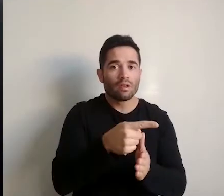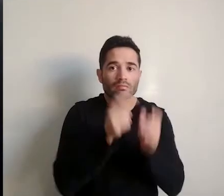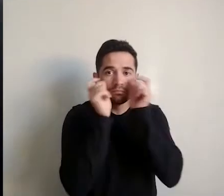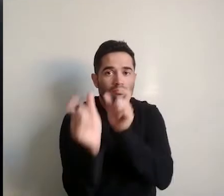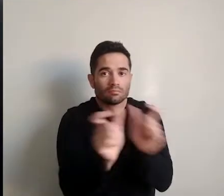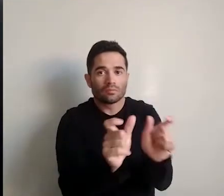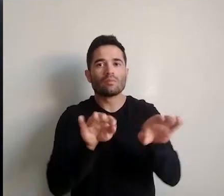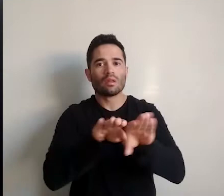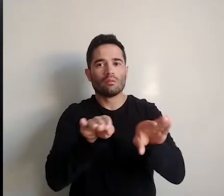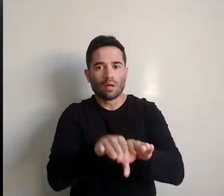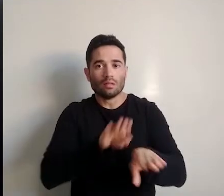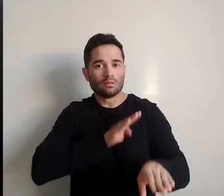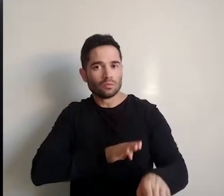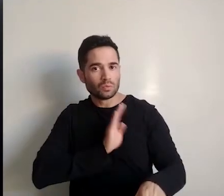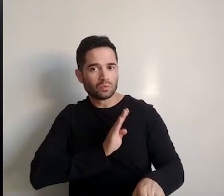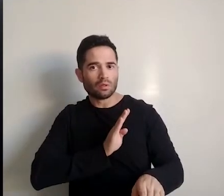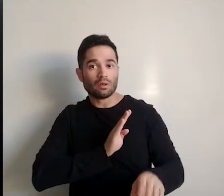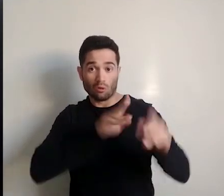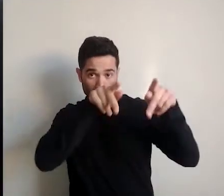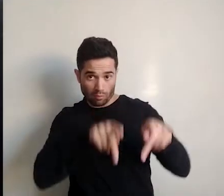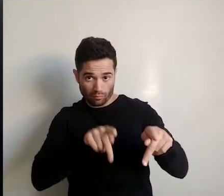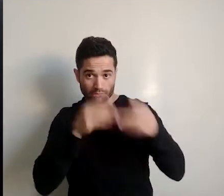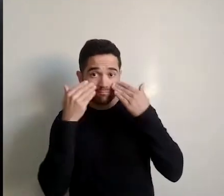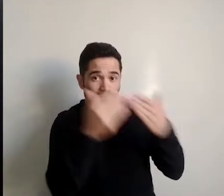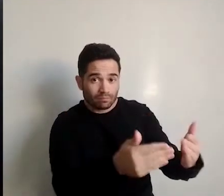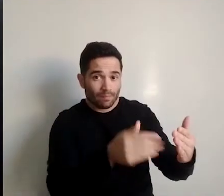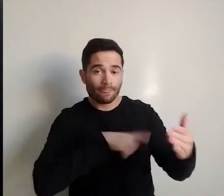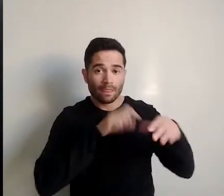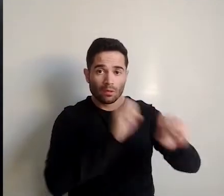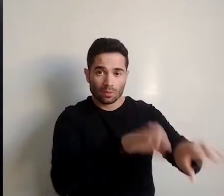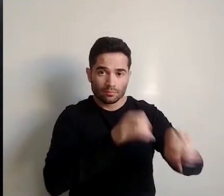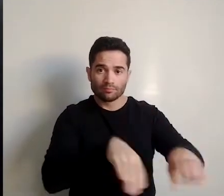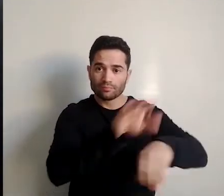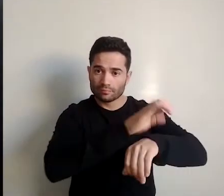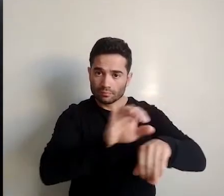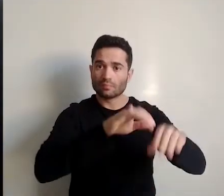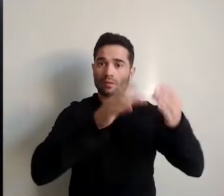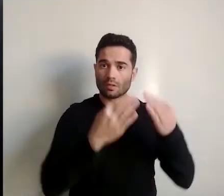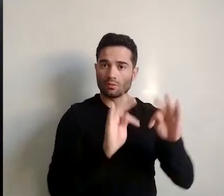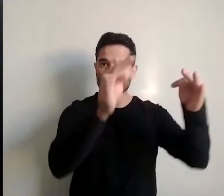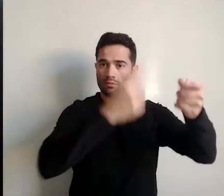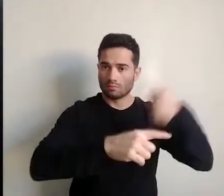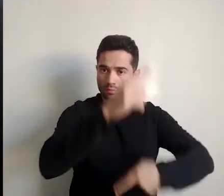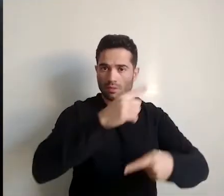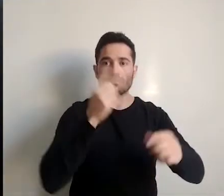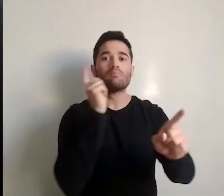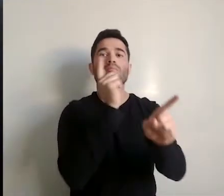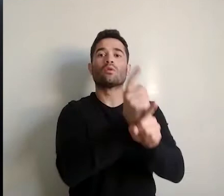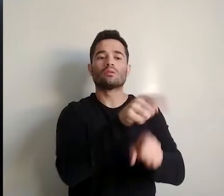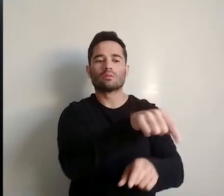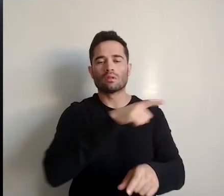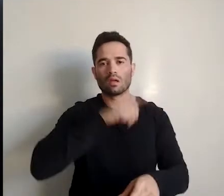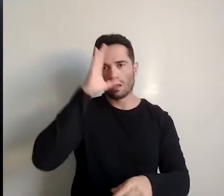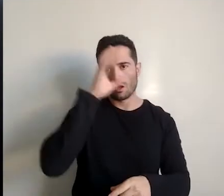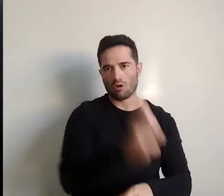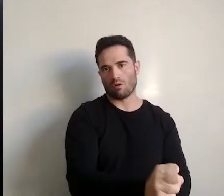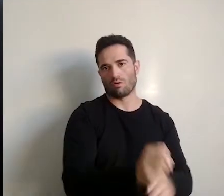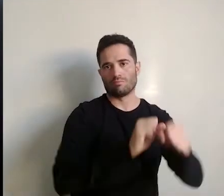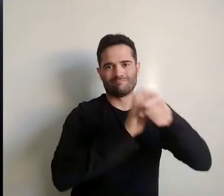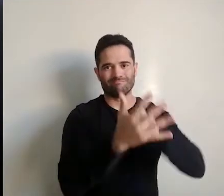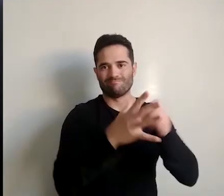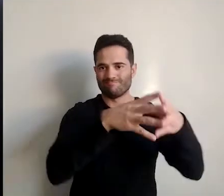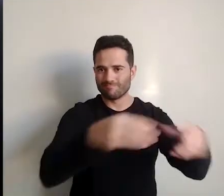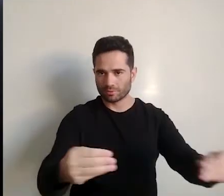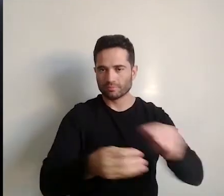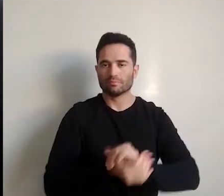os olhos e o coração da nossa gente está na educação, ciência, tecnologia e inovação para encontrar soluções para a